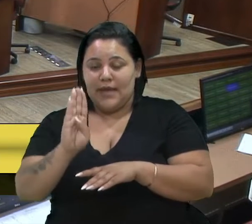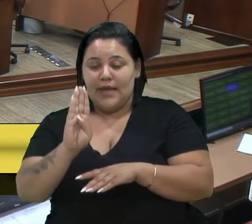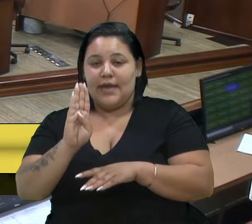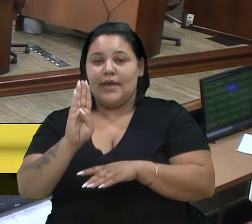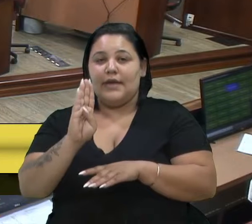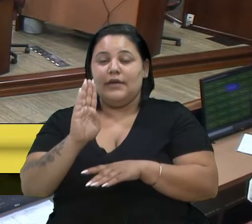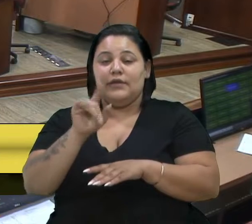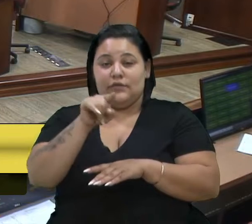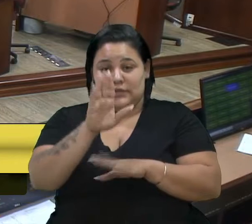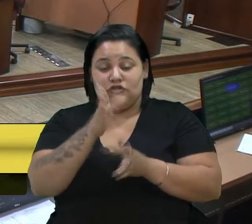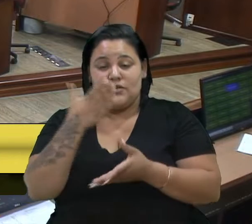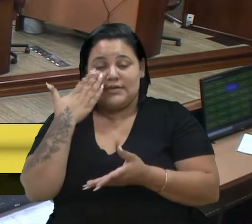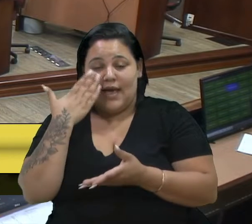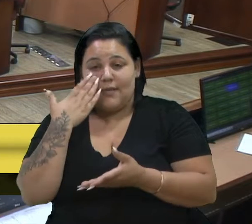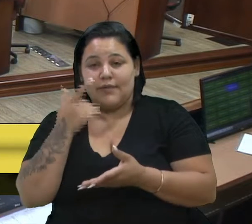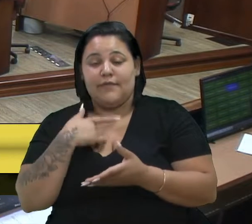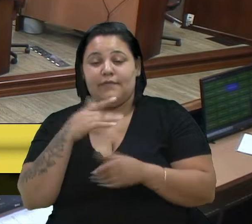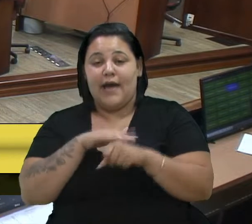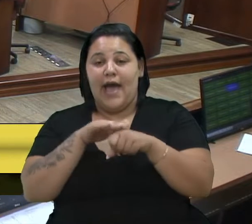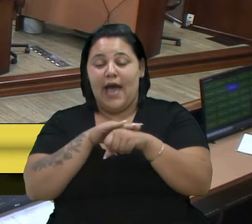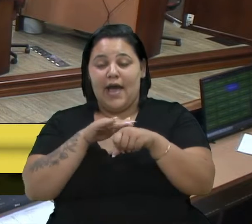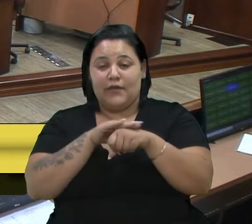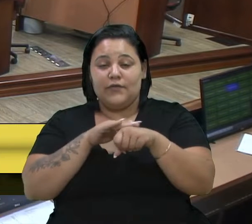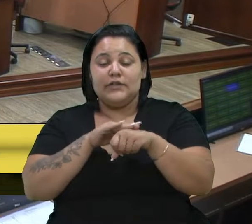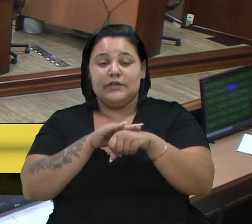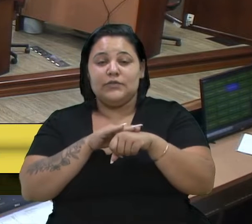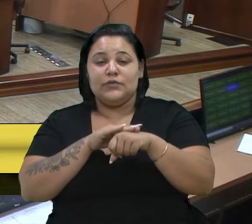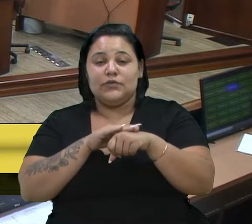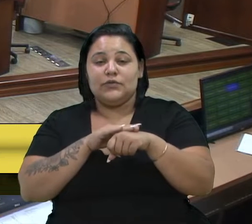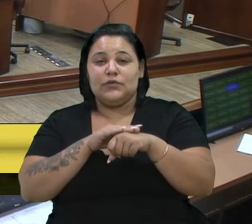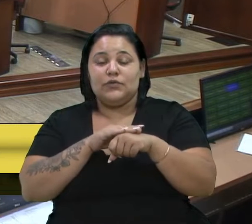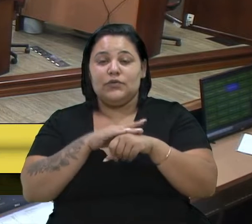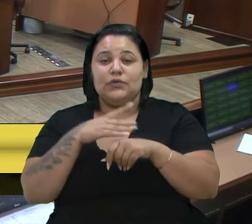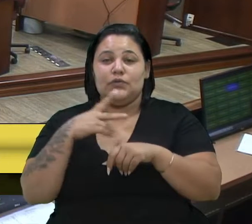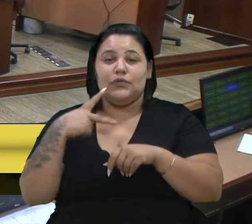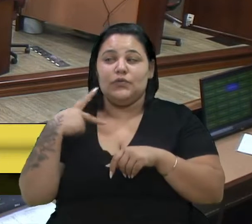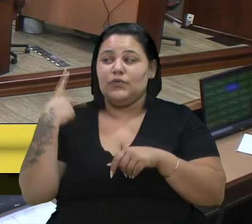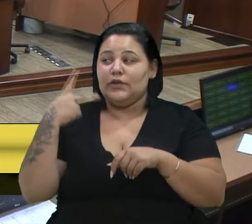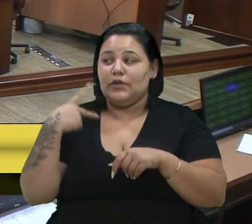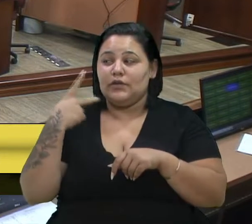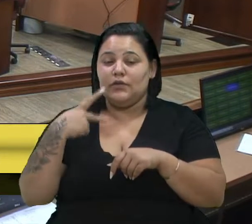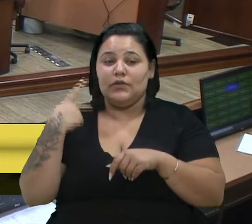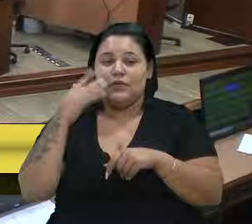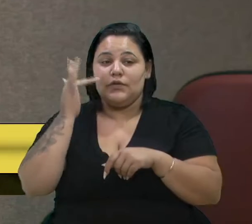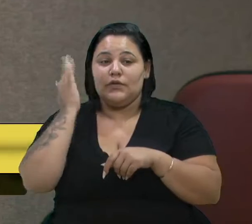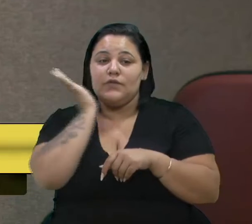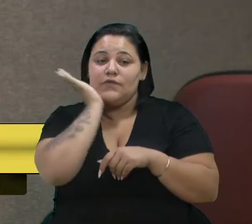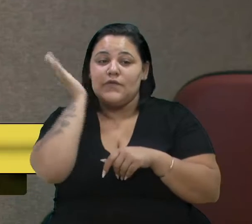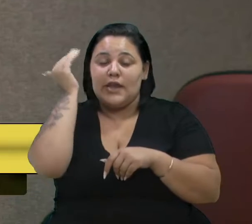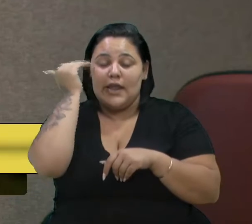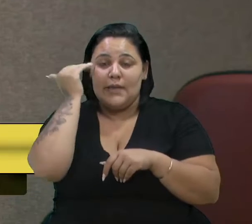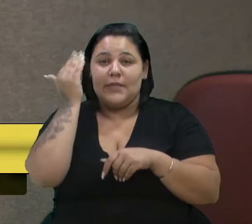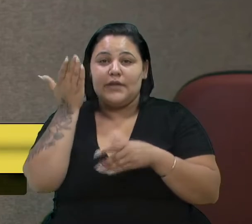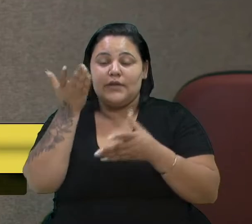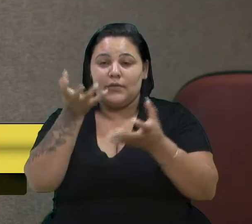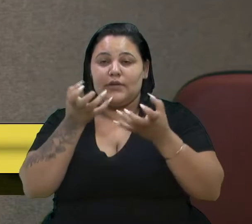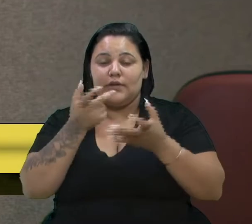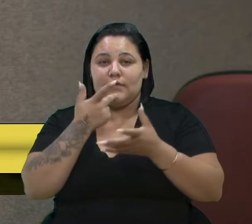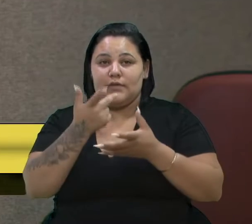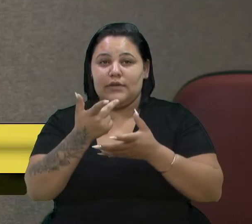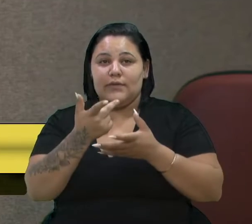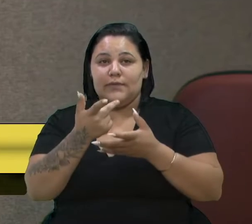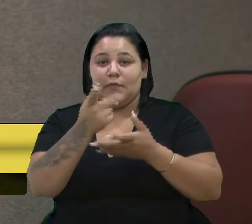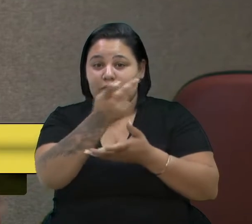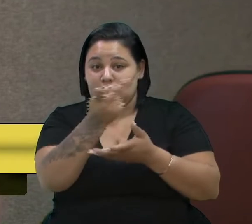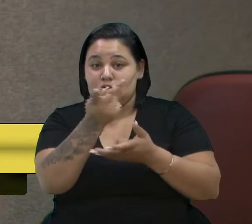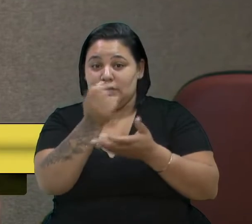diversas vezes a senhora falou para mim que conversava com o vereador Felipe. O vereador Felipe se sentiu incomodado, então eu, vereador Felipe, digo que estou errado.